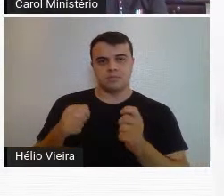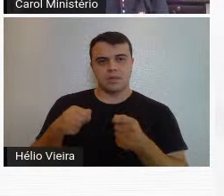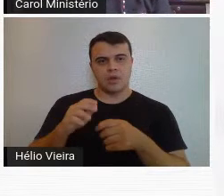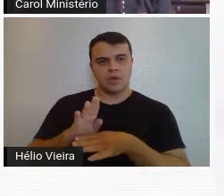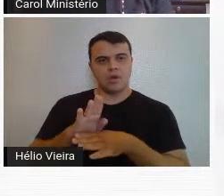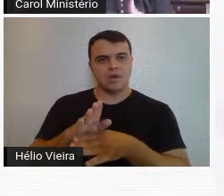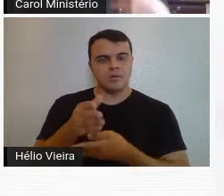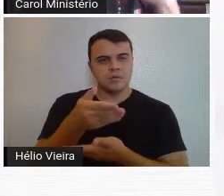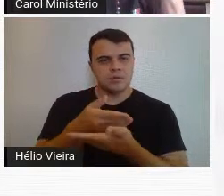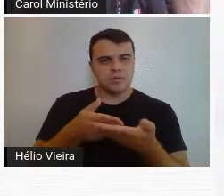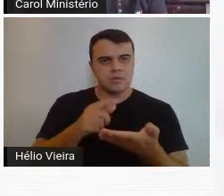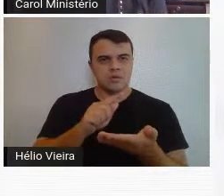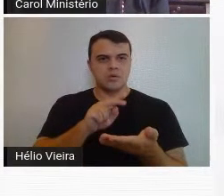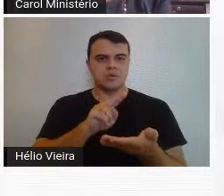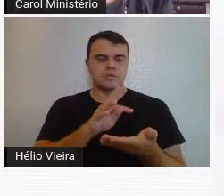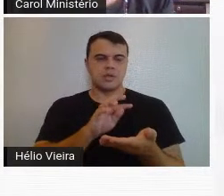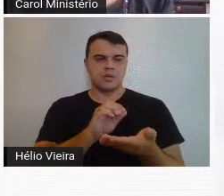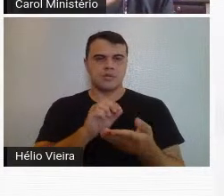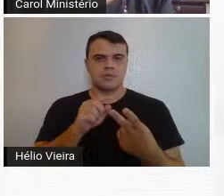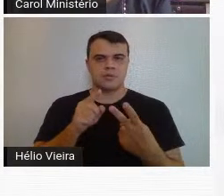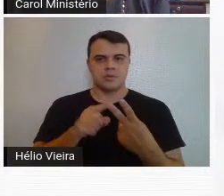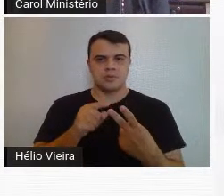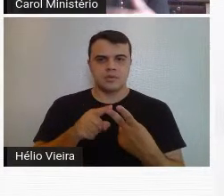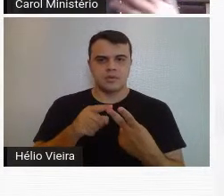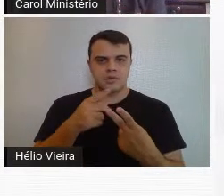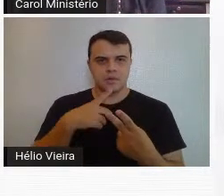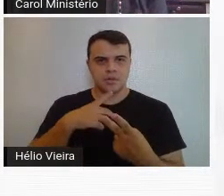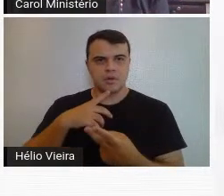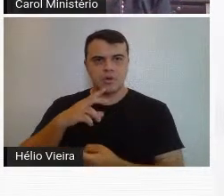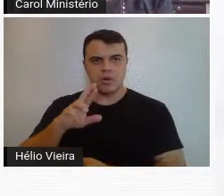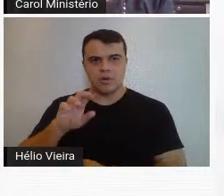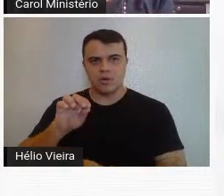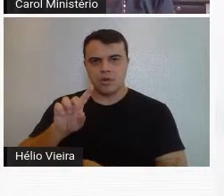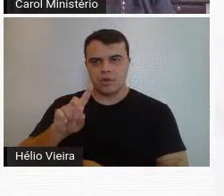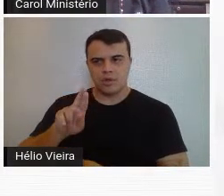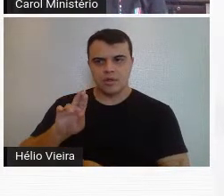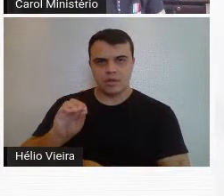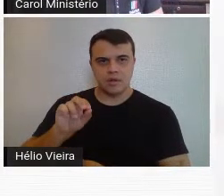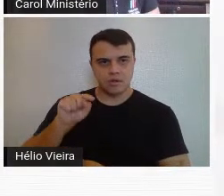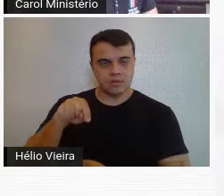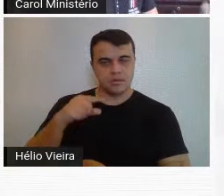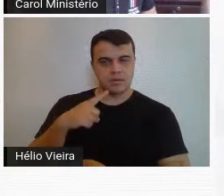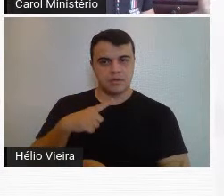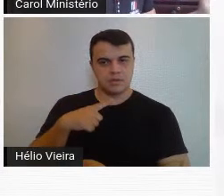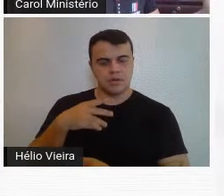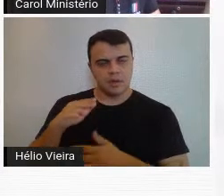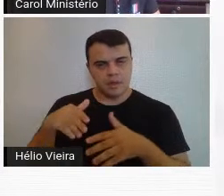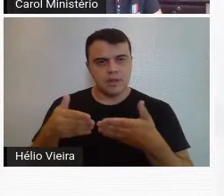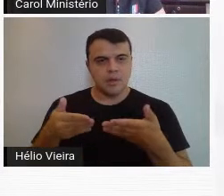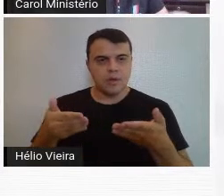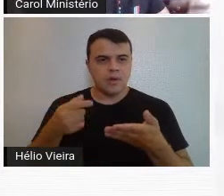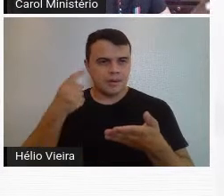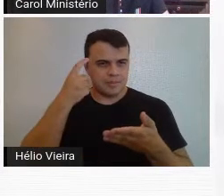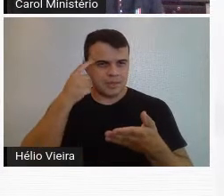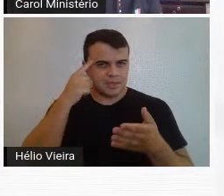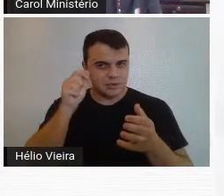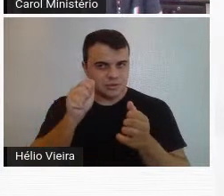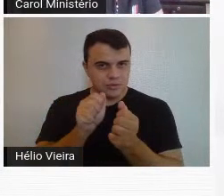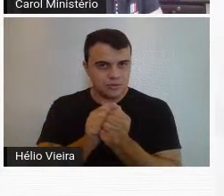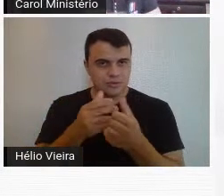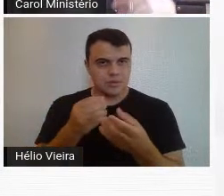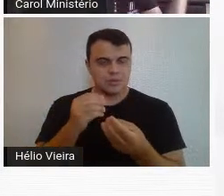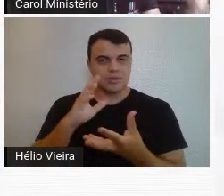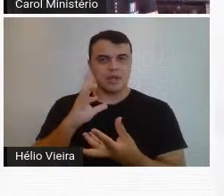colaboração do Gustavo Capanema e do Rodrigo Melo Franco de Andrade, que estavam na época no Sfam. Então, imagina reunir tantos